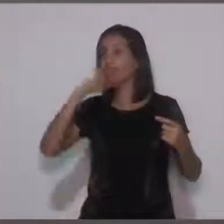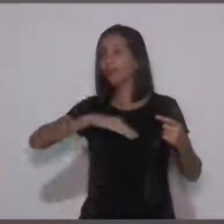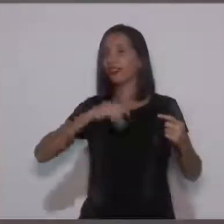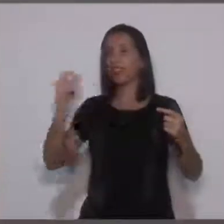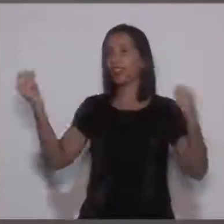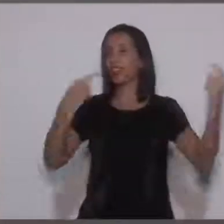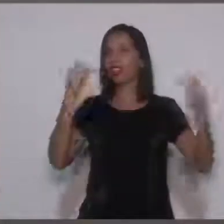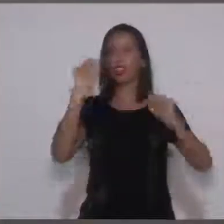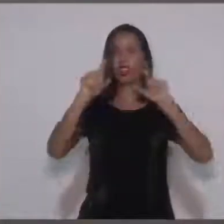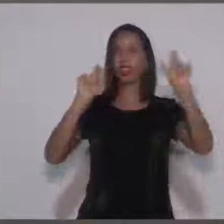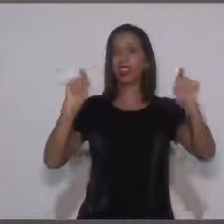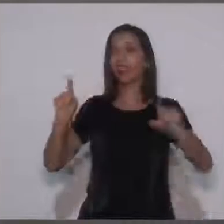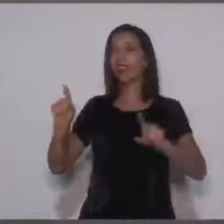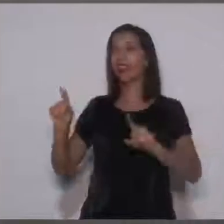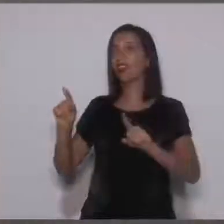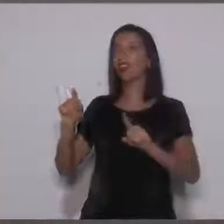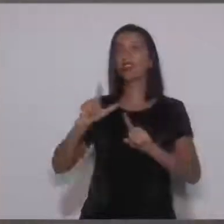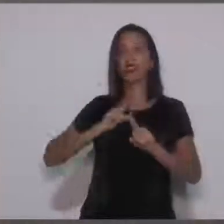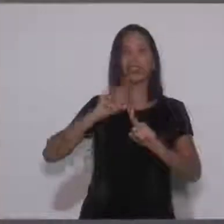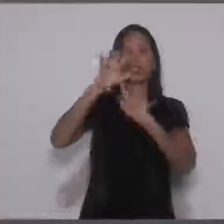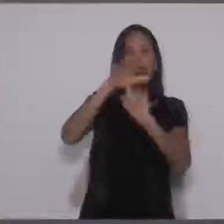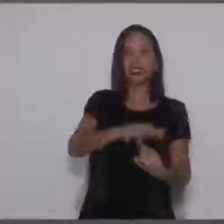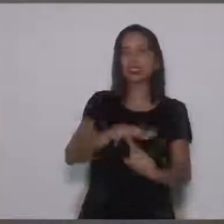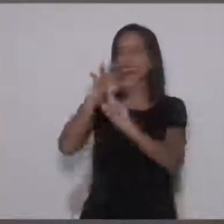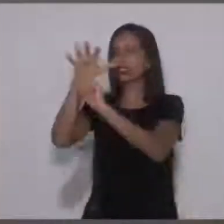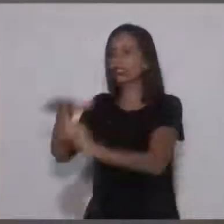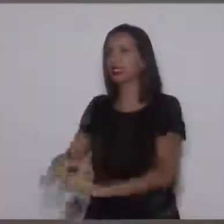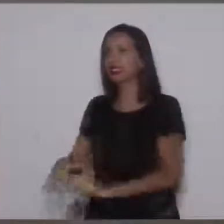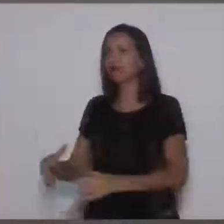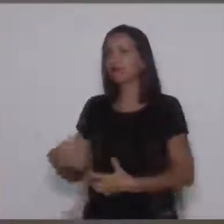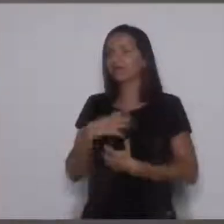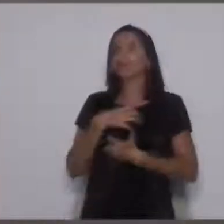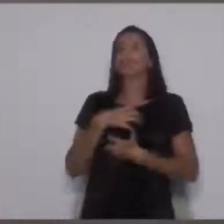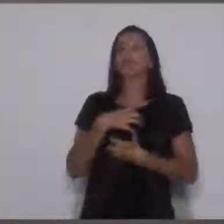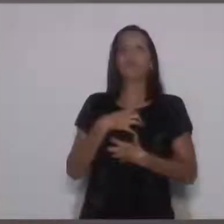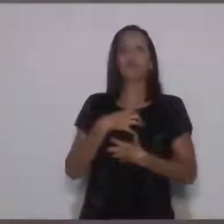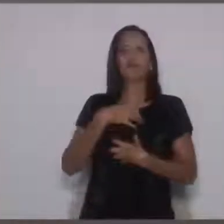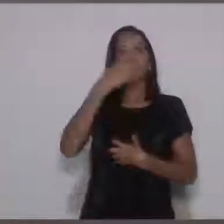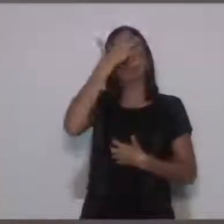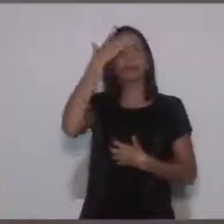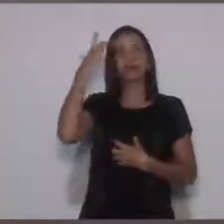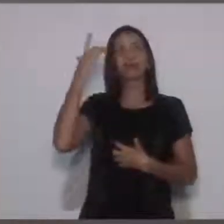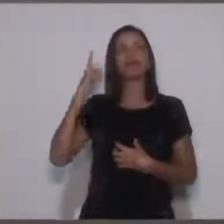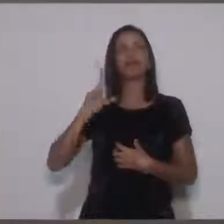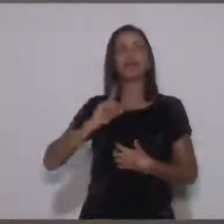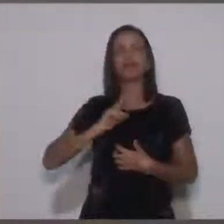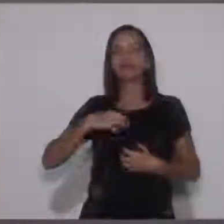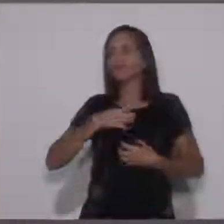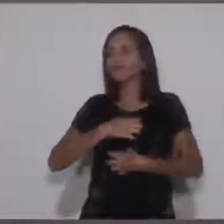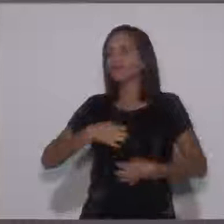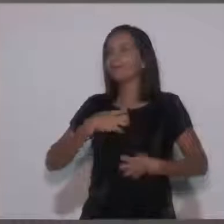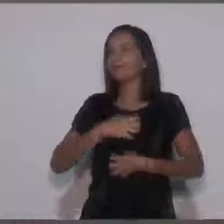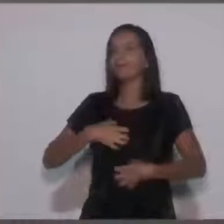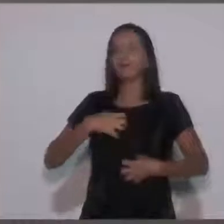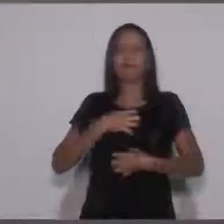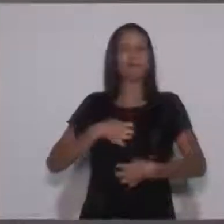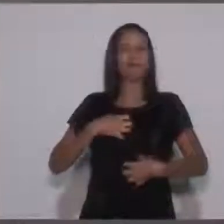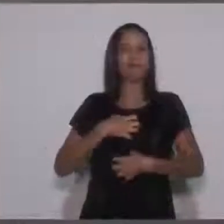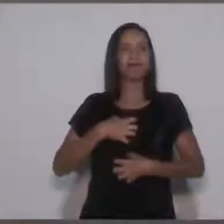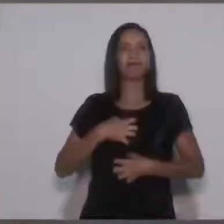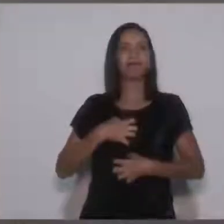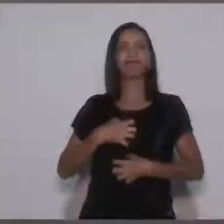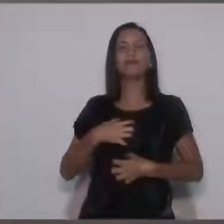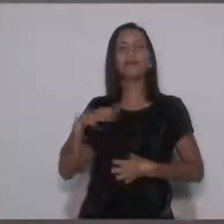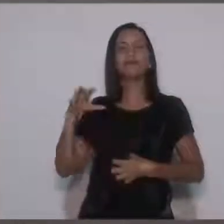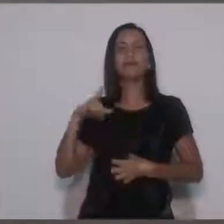quando a ofensa nos golpeia, quando alguém se empoleriza, quando escutamos